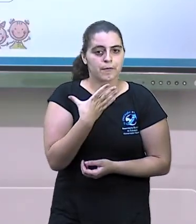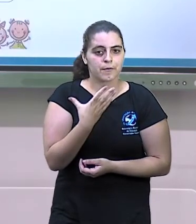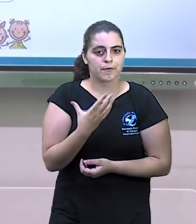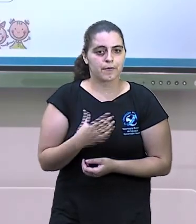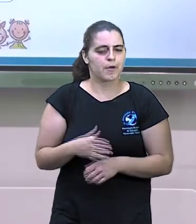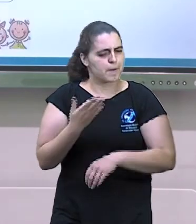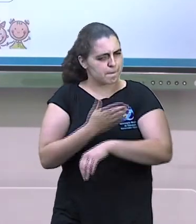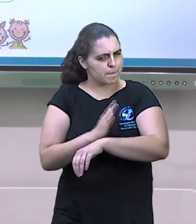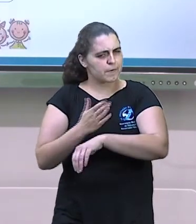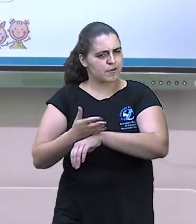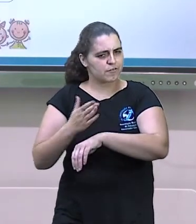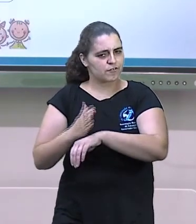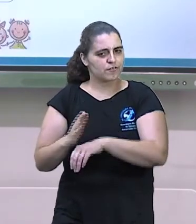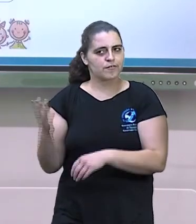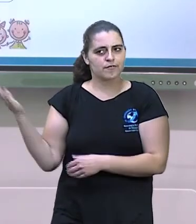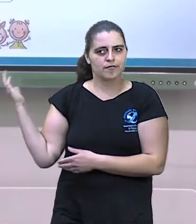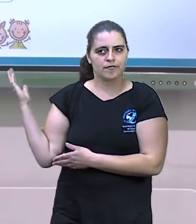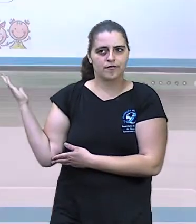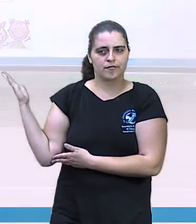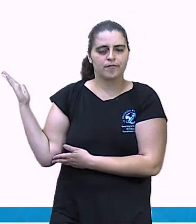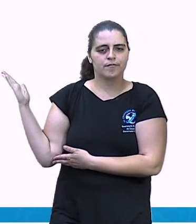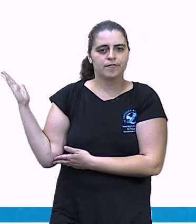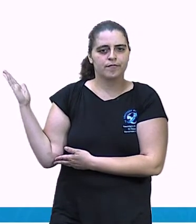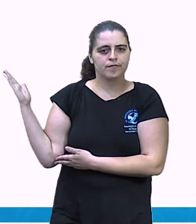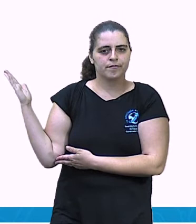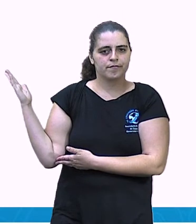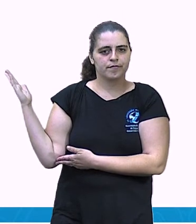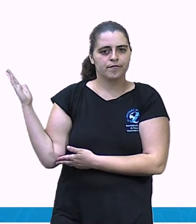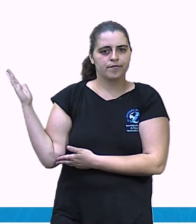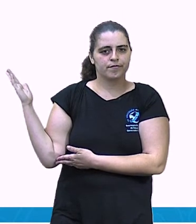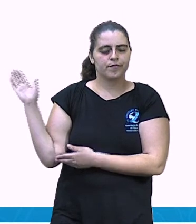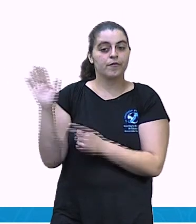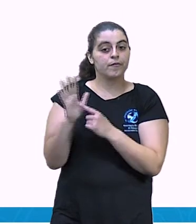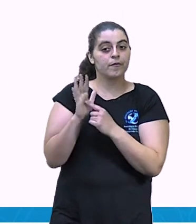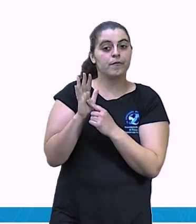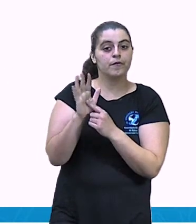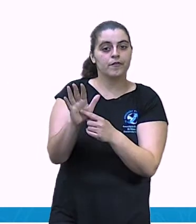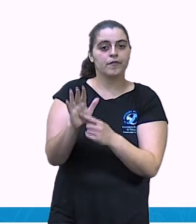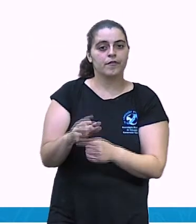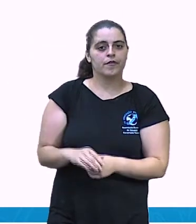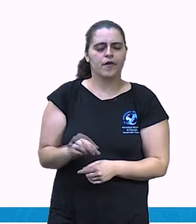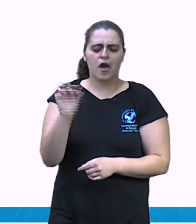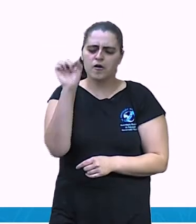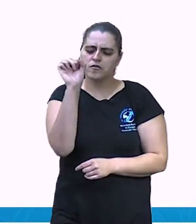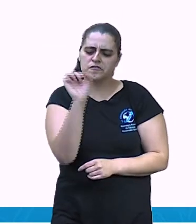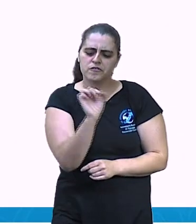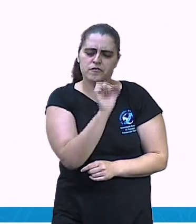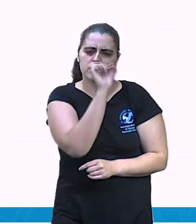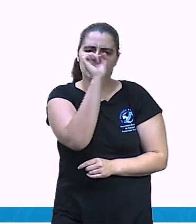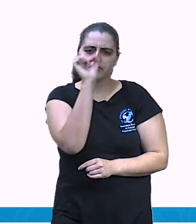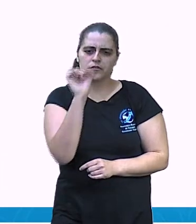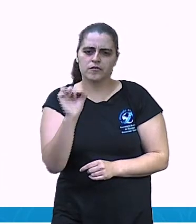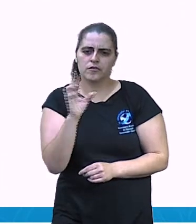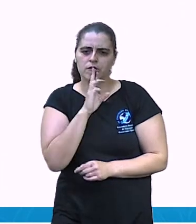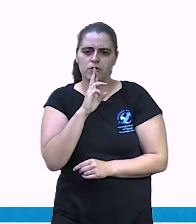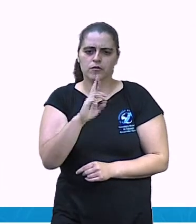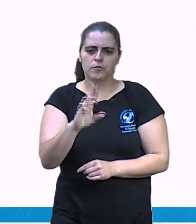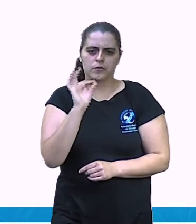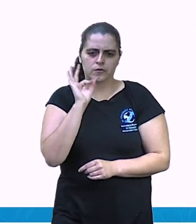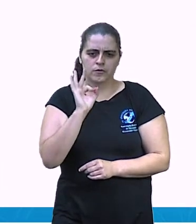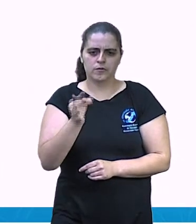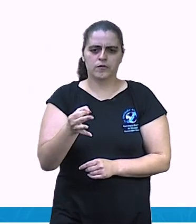É praticar. Então, vamos lá. Eu trouxe aqui, ó. Assinale a alternativa correta.